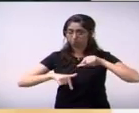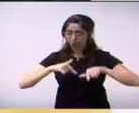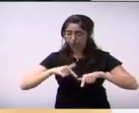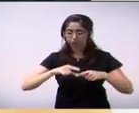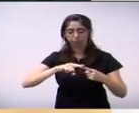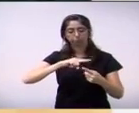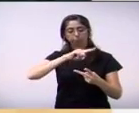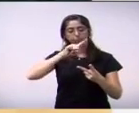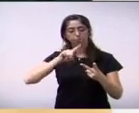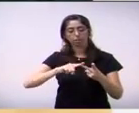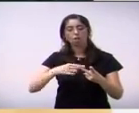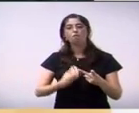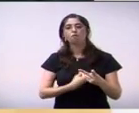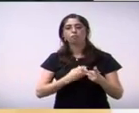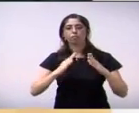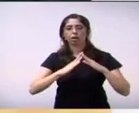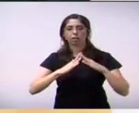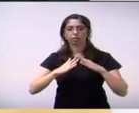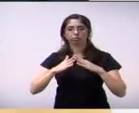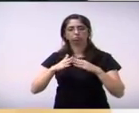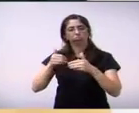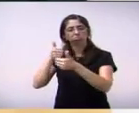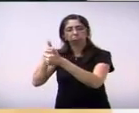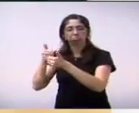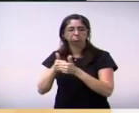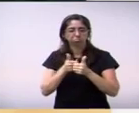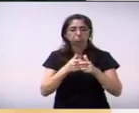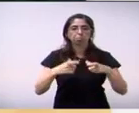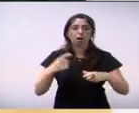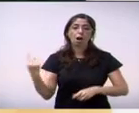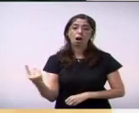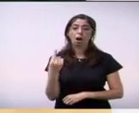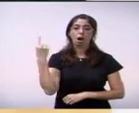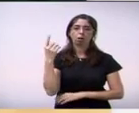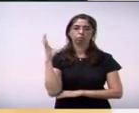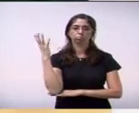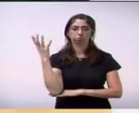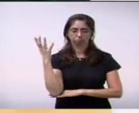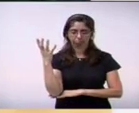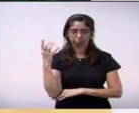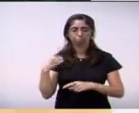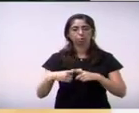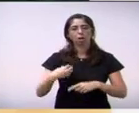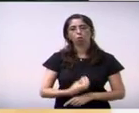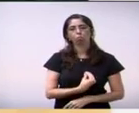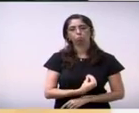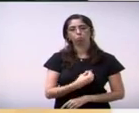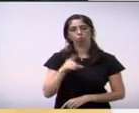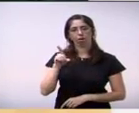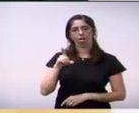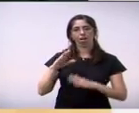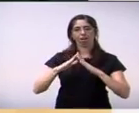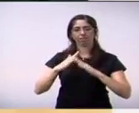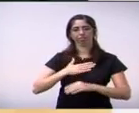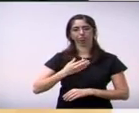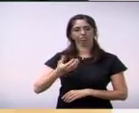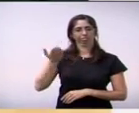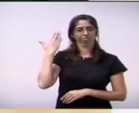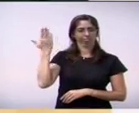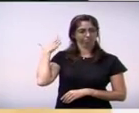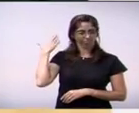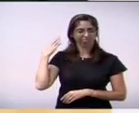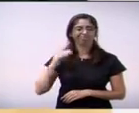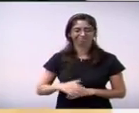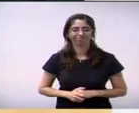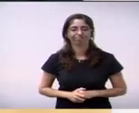redondeza ali daquela creche que é no alto dos pinheiros a creche porque eu morei ali por aqueles lados e